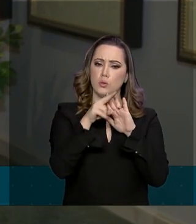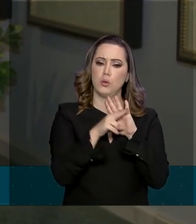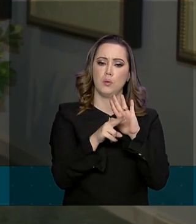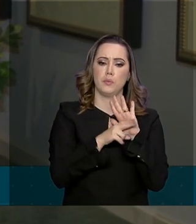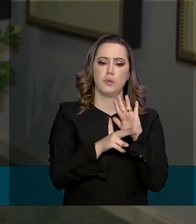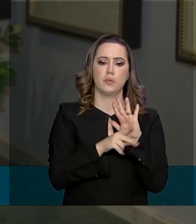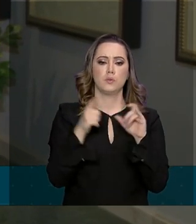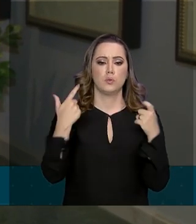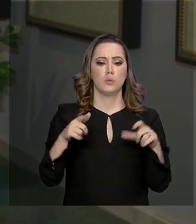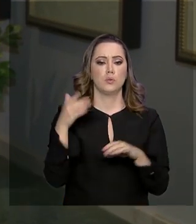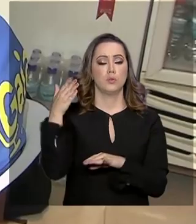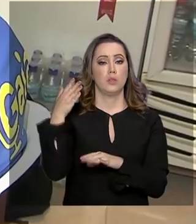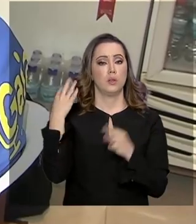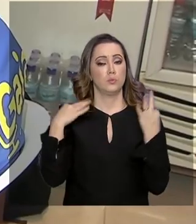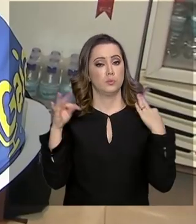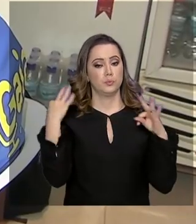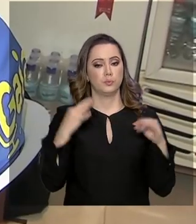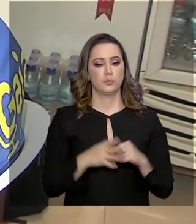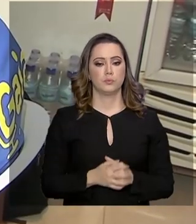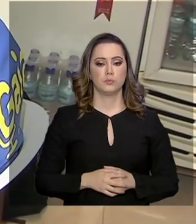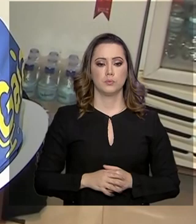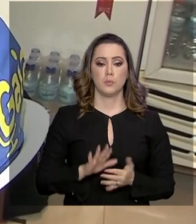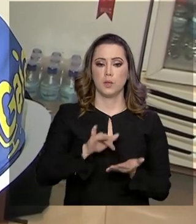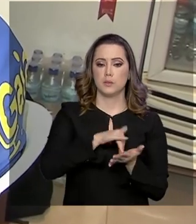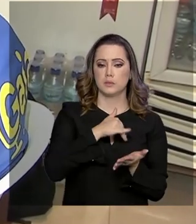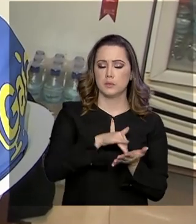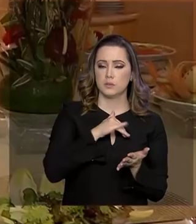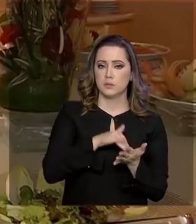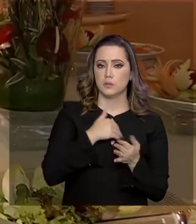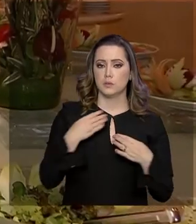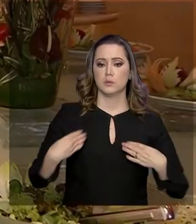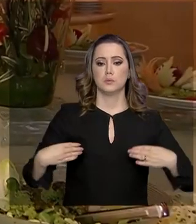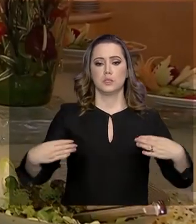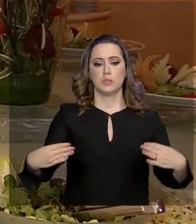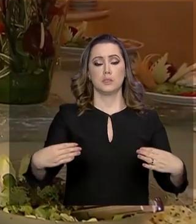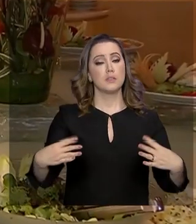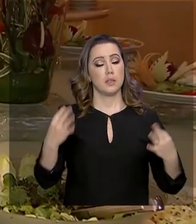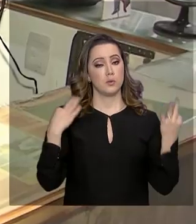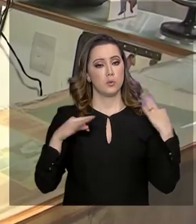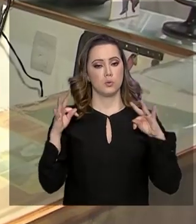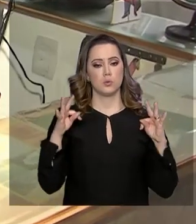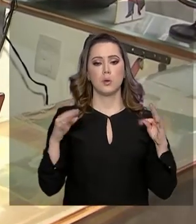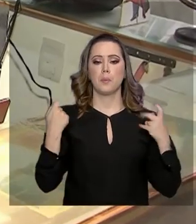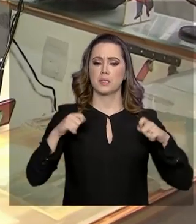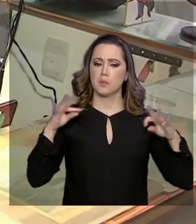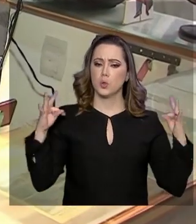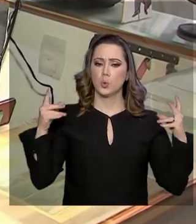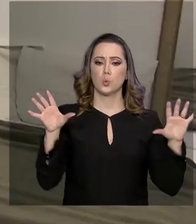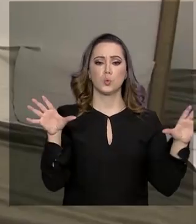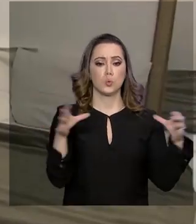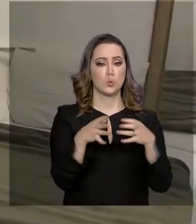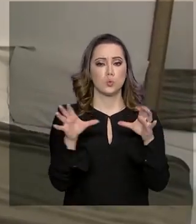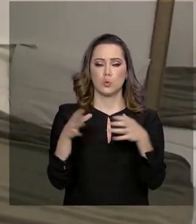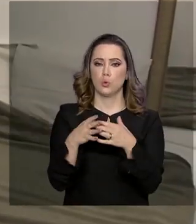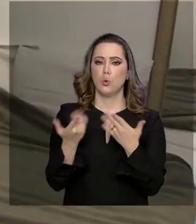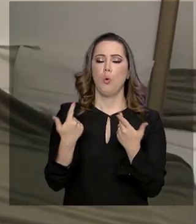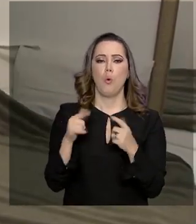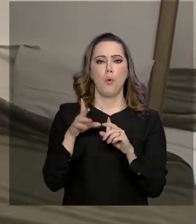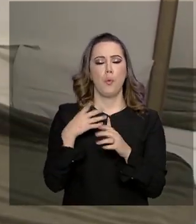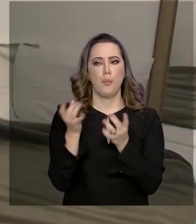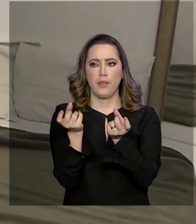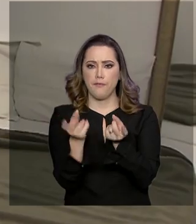do estabelecimento turístico. O cadastro do Ministério do Turismo é obrigatório para todos os setores. Agências,